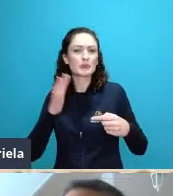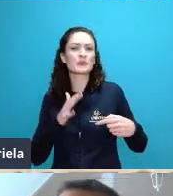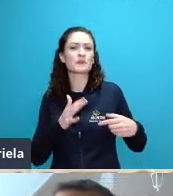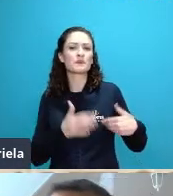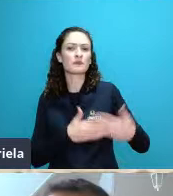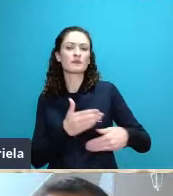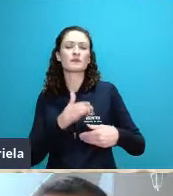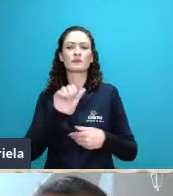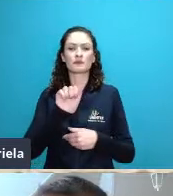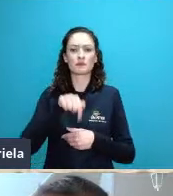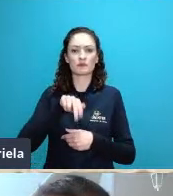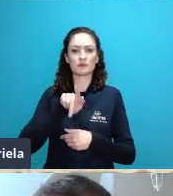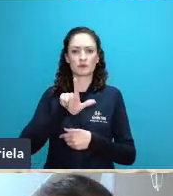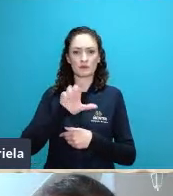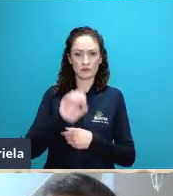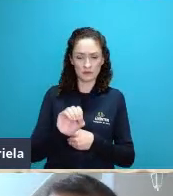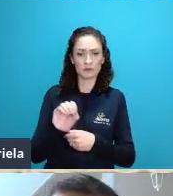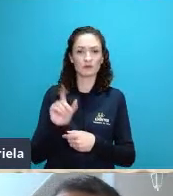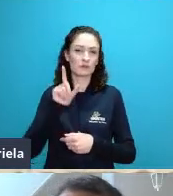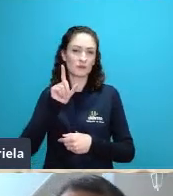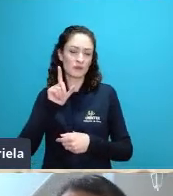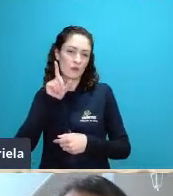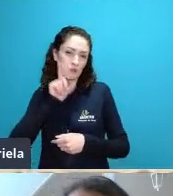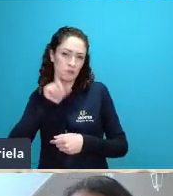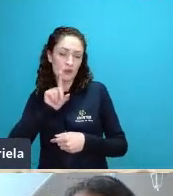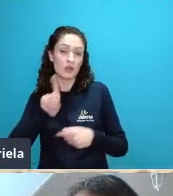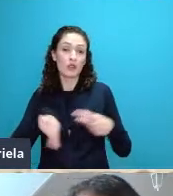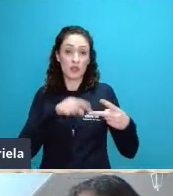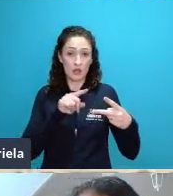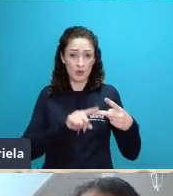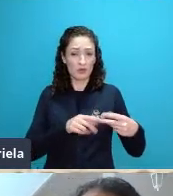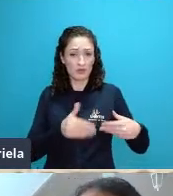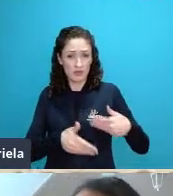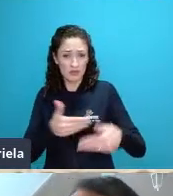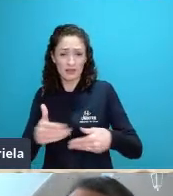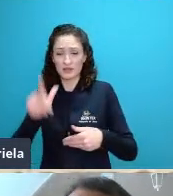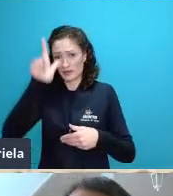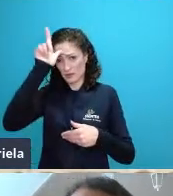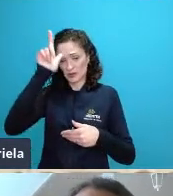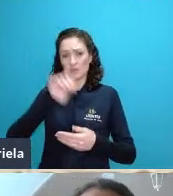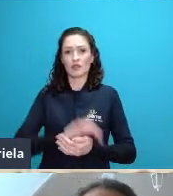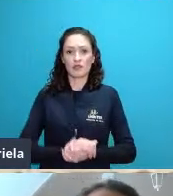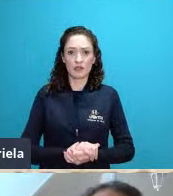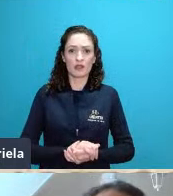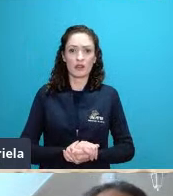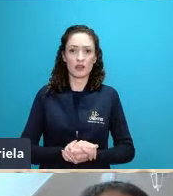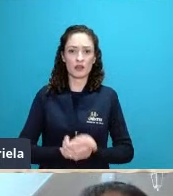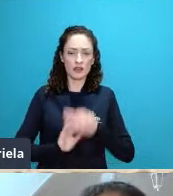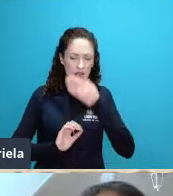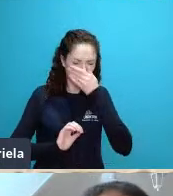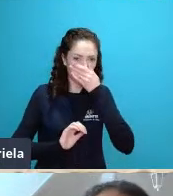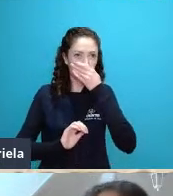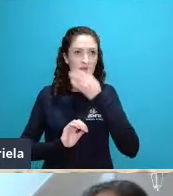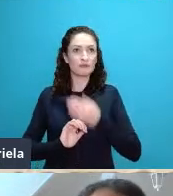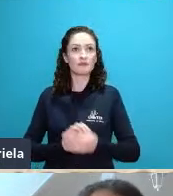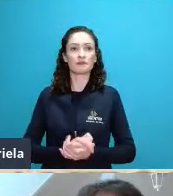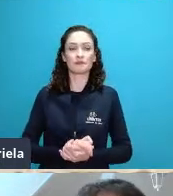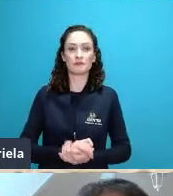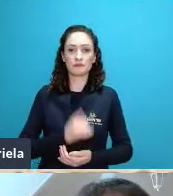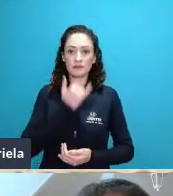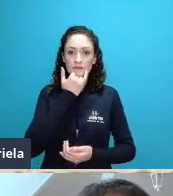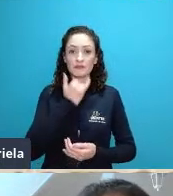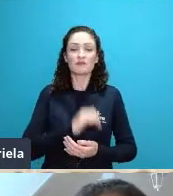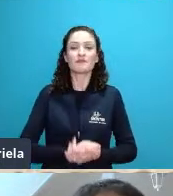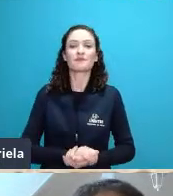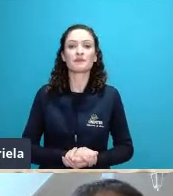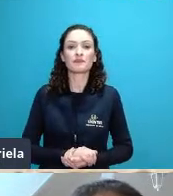e a outra designada como tendência germânica então qualquer livro que se pegue aqui no Brasil que